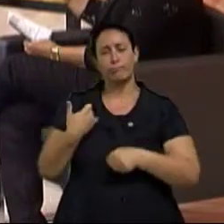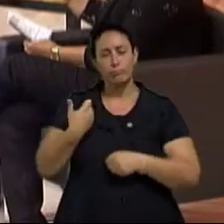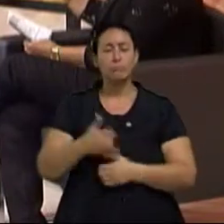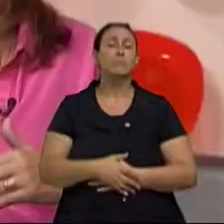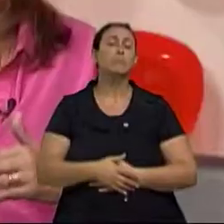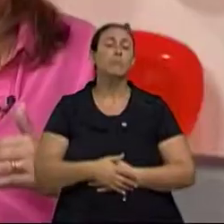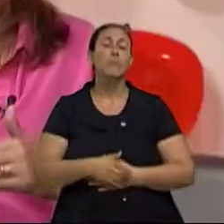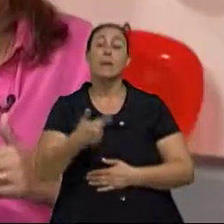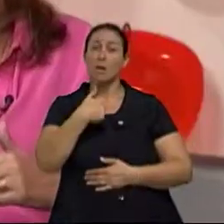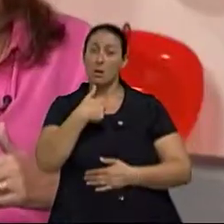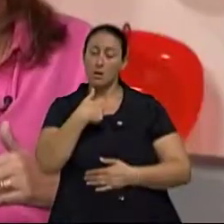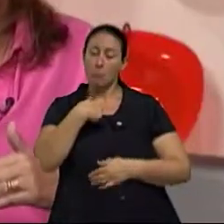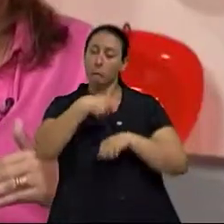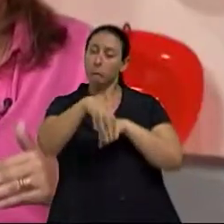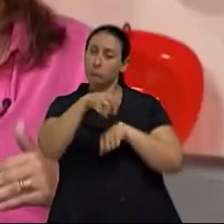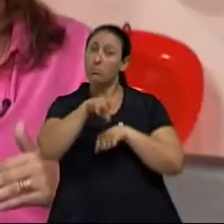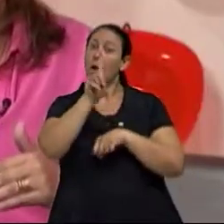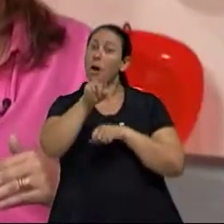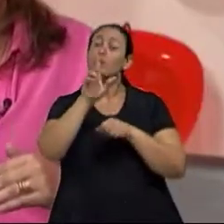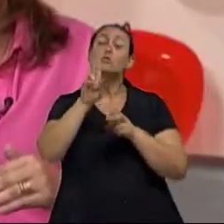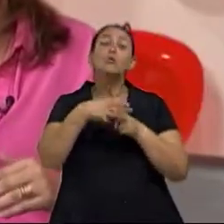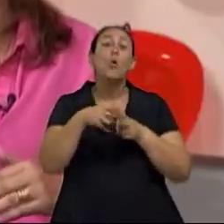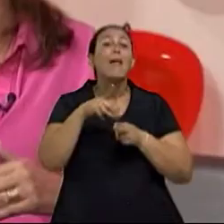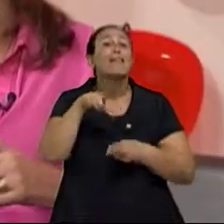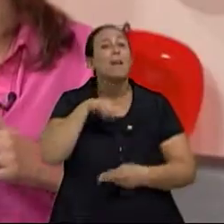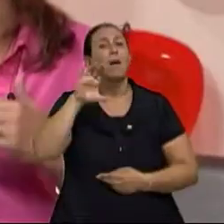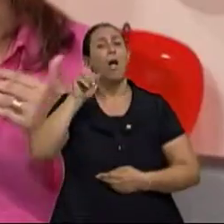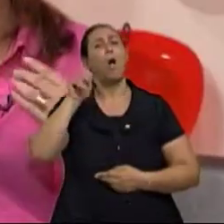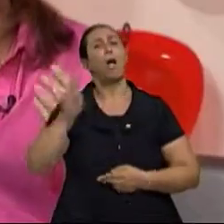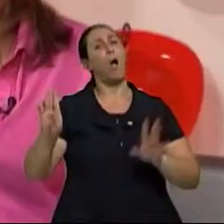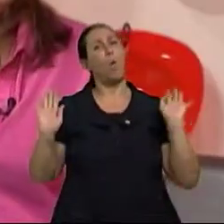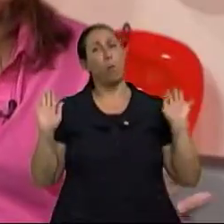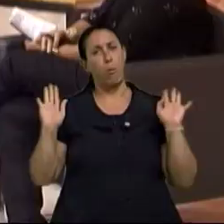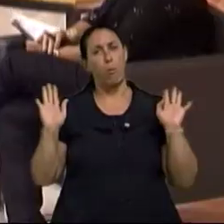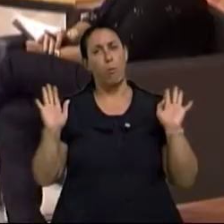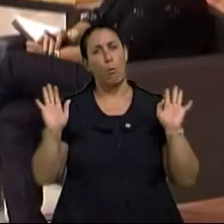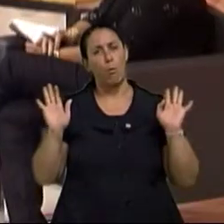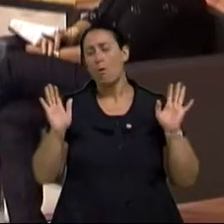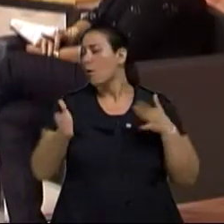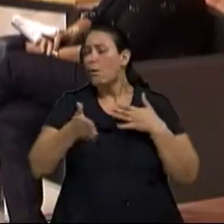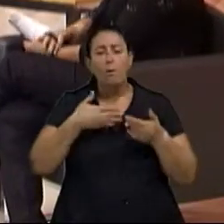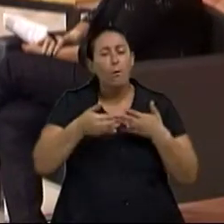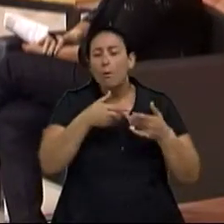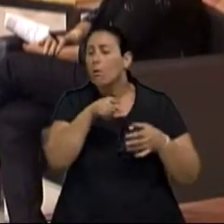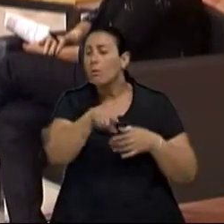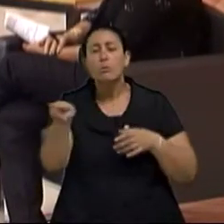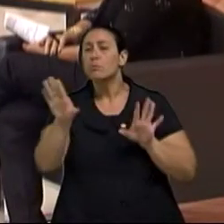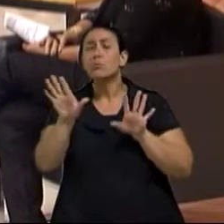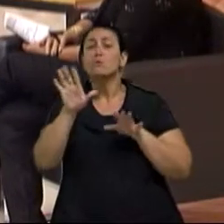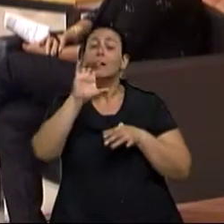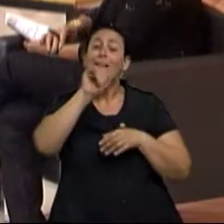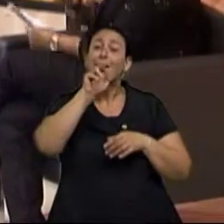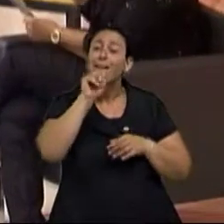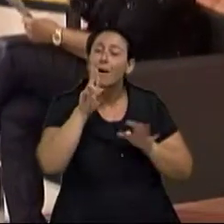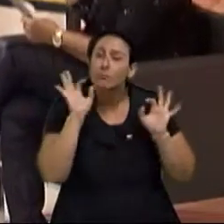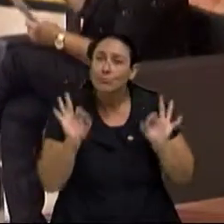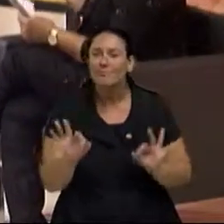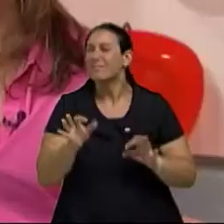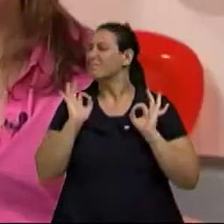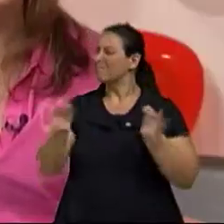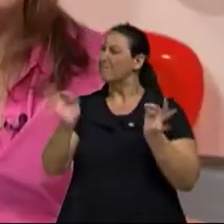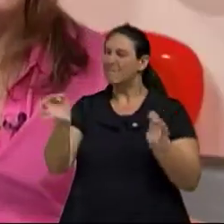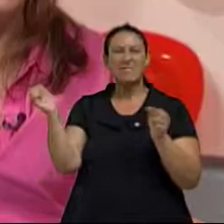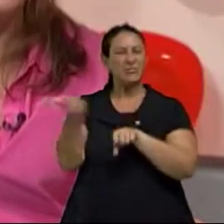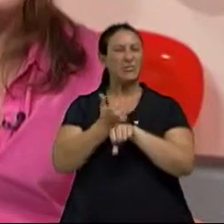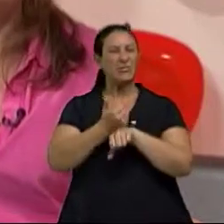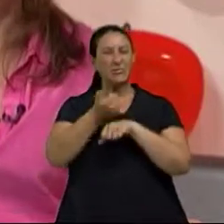o chocolate com maior conteúdo de cacau, que você tem muito mais benefícios. Nada como um especialista no programa, né? É por